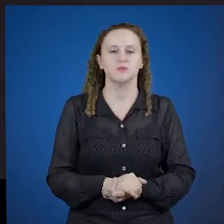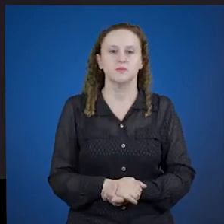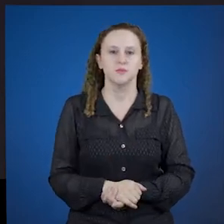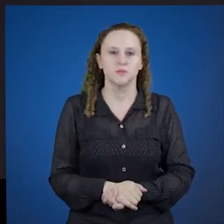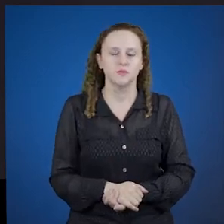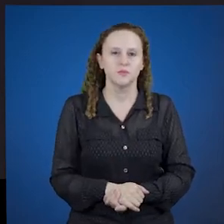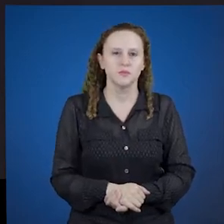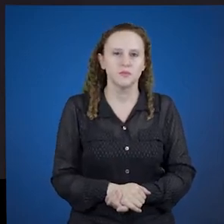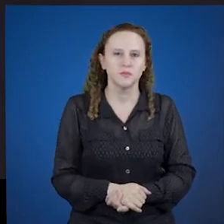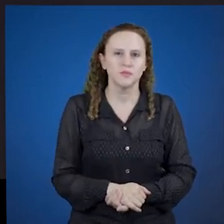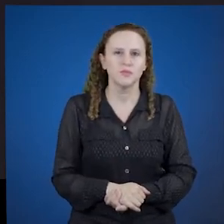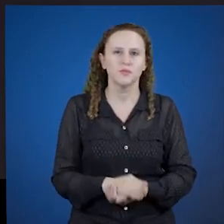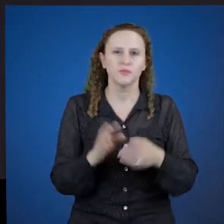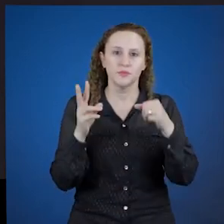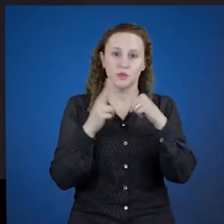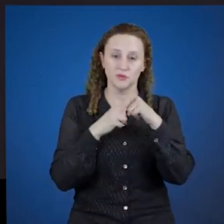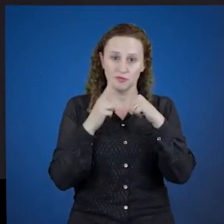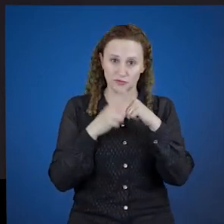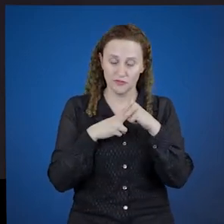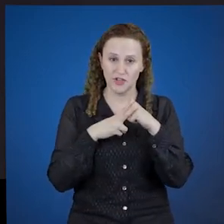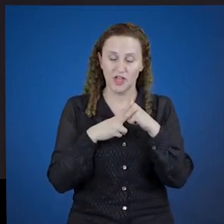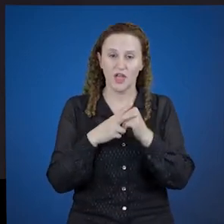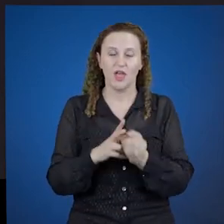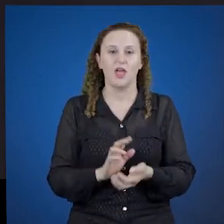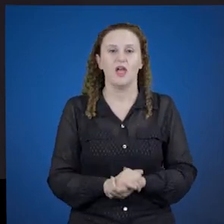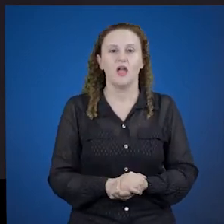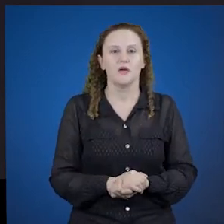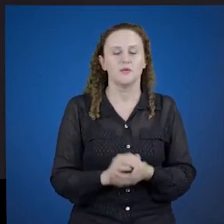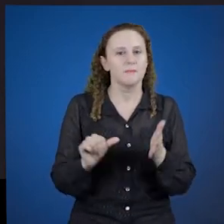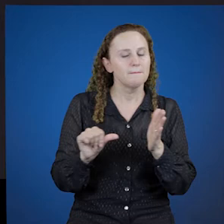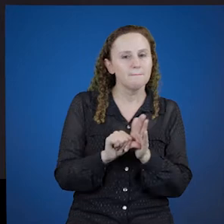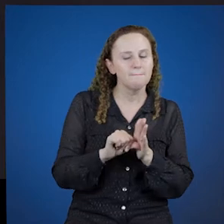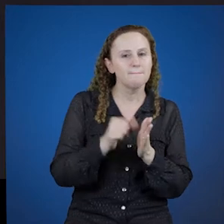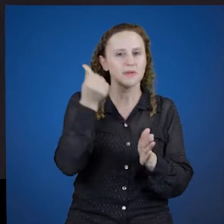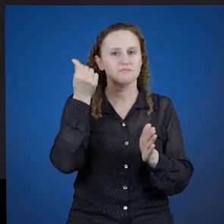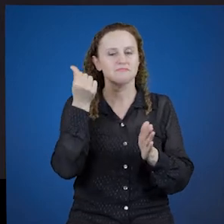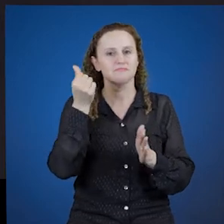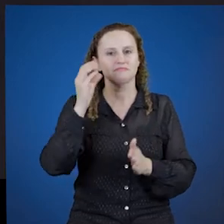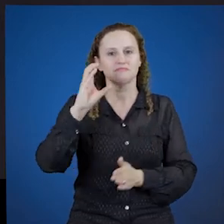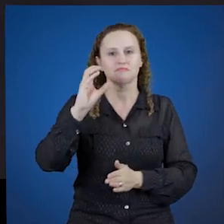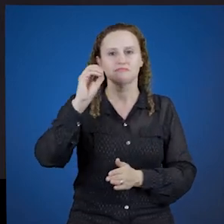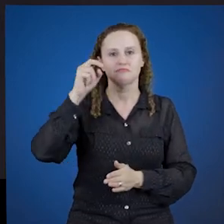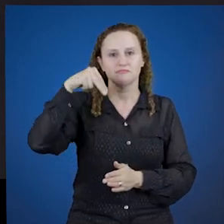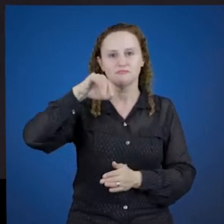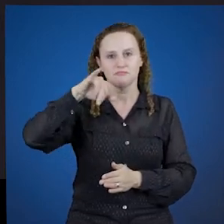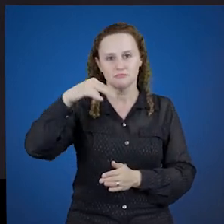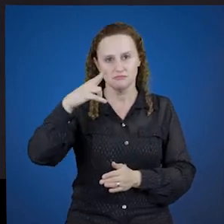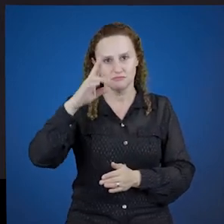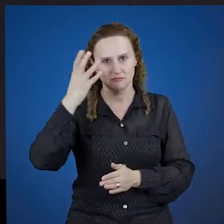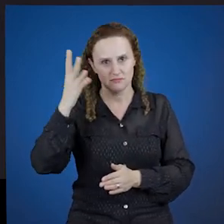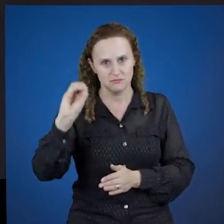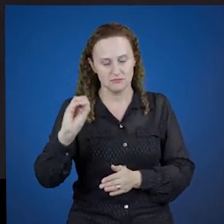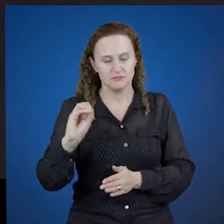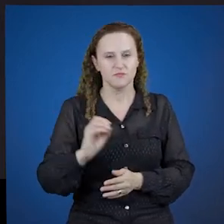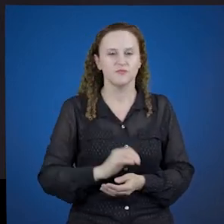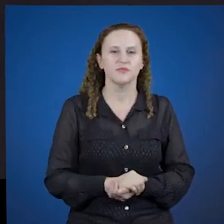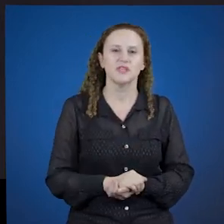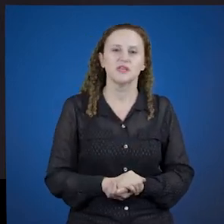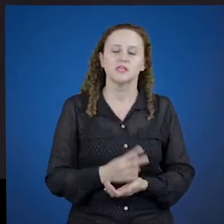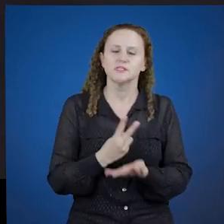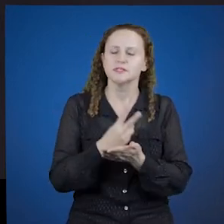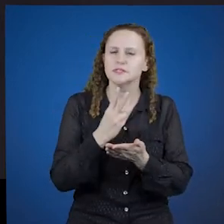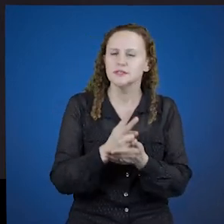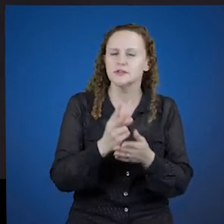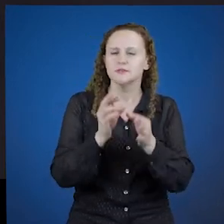Muito bem. O verbo de primeira conjugação, ele vai apresentar sempre na